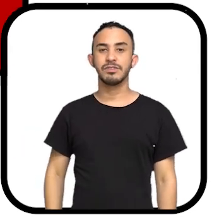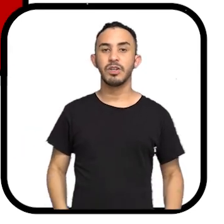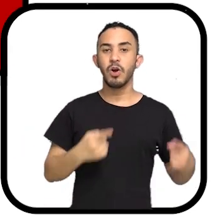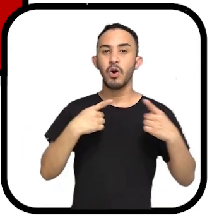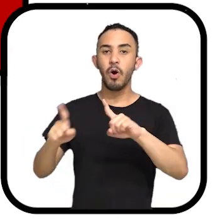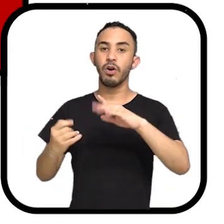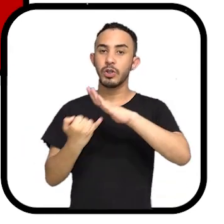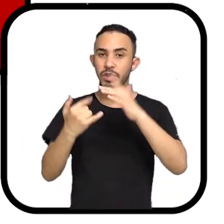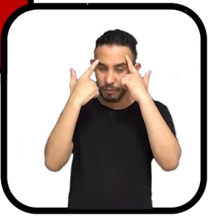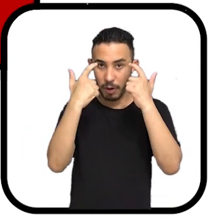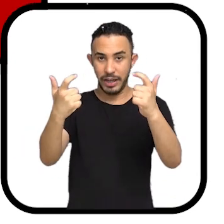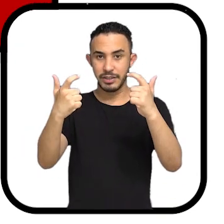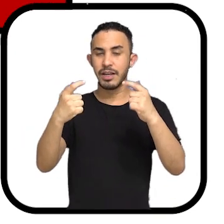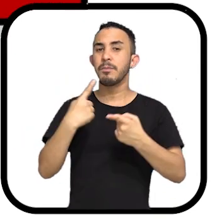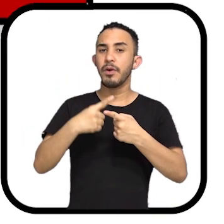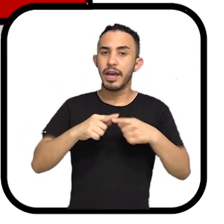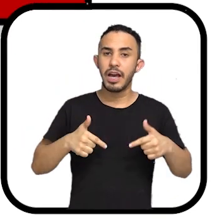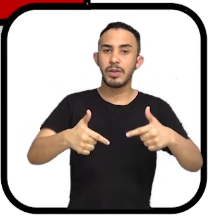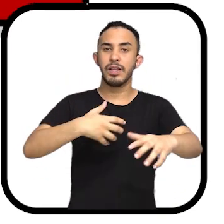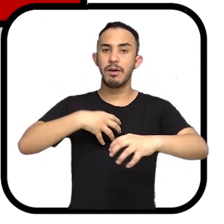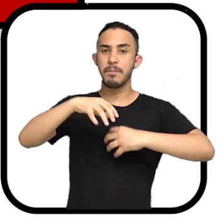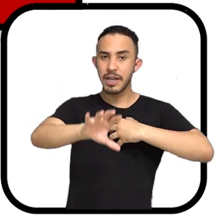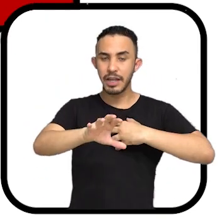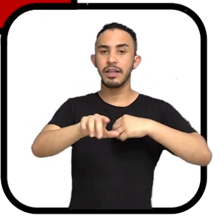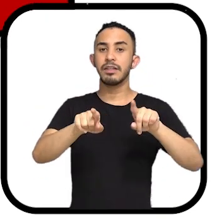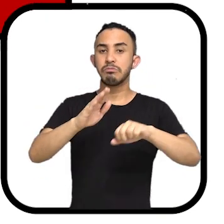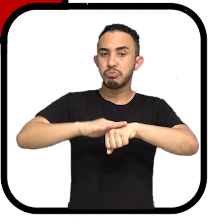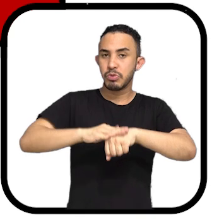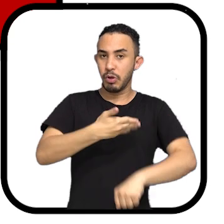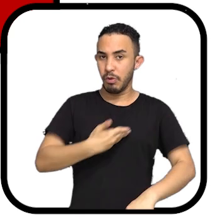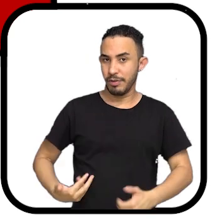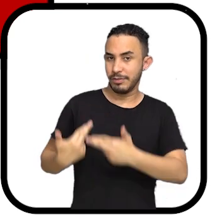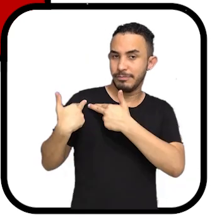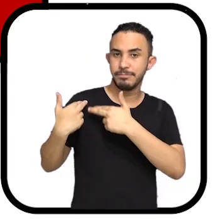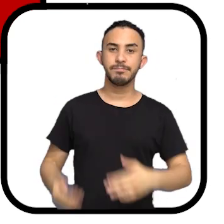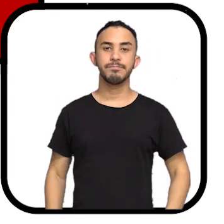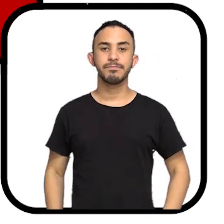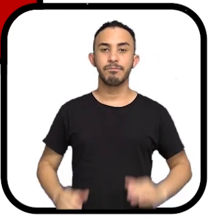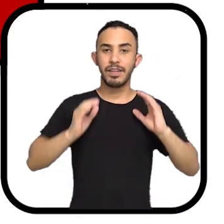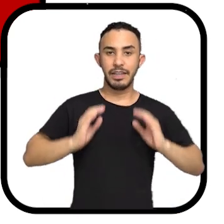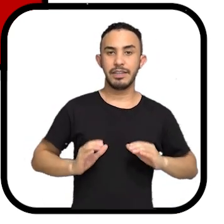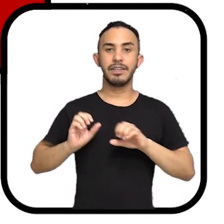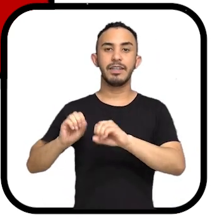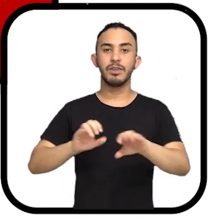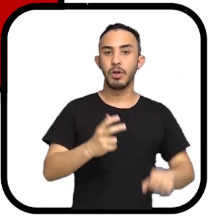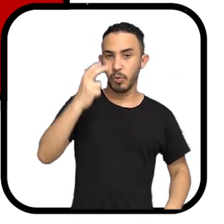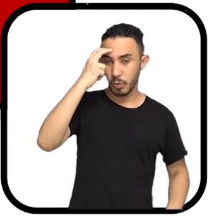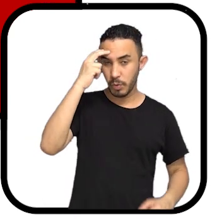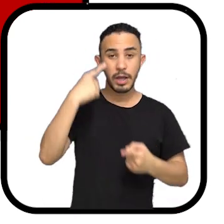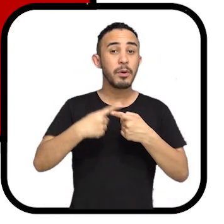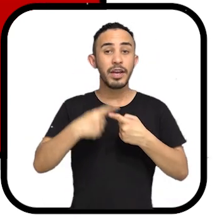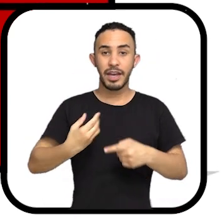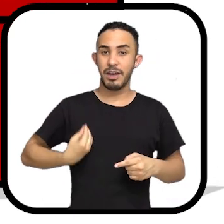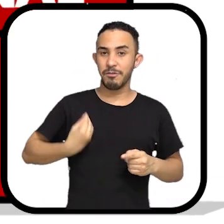muito. Combate a violência institucional, para uma atuação mais humanizada por parte do Estado. Cidadania,